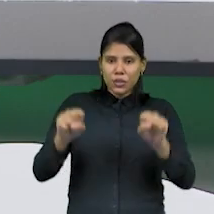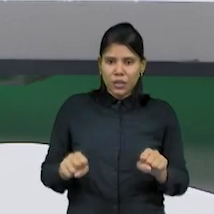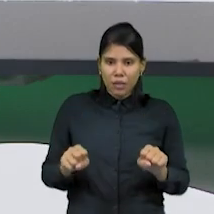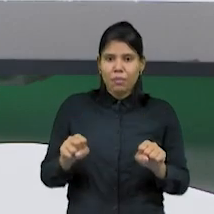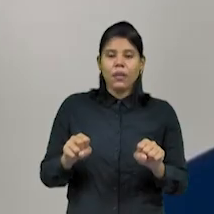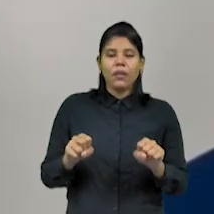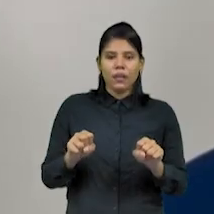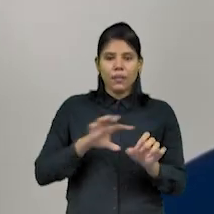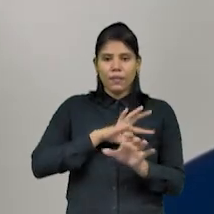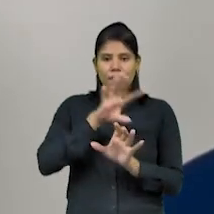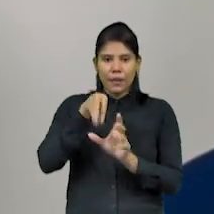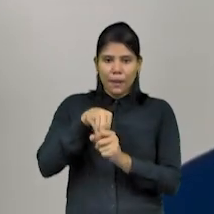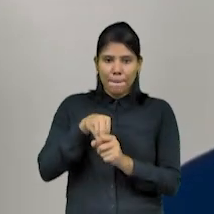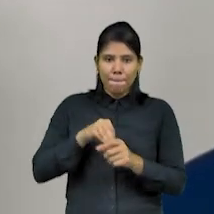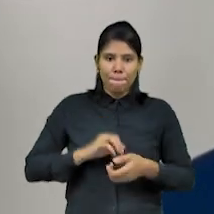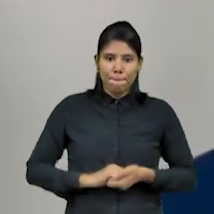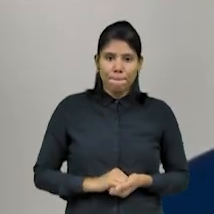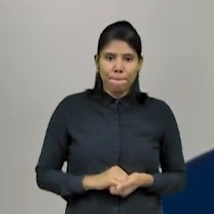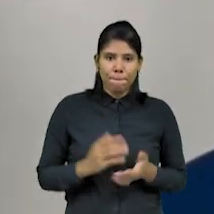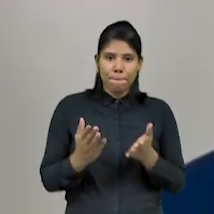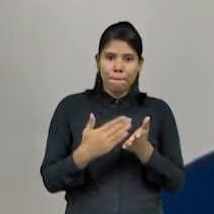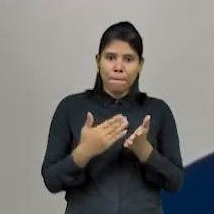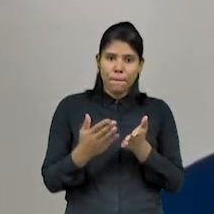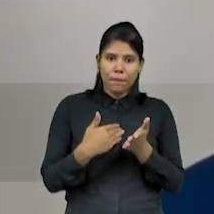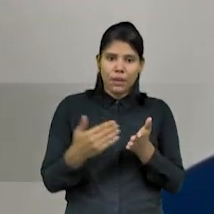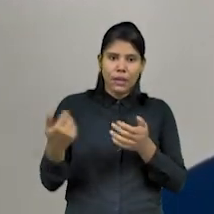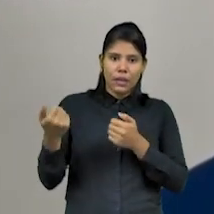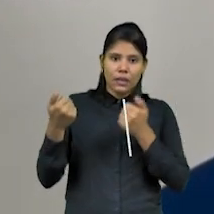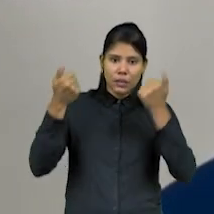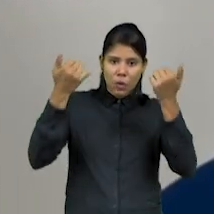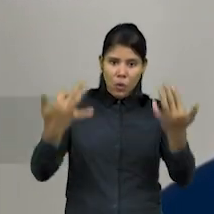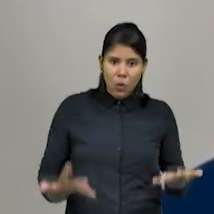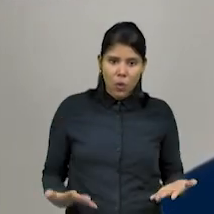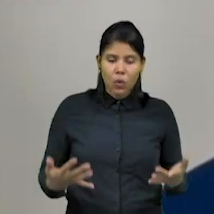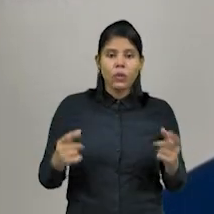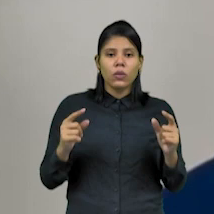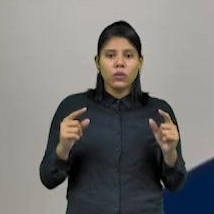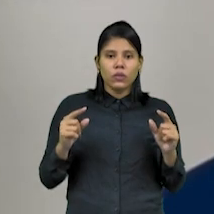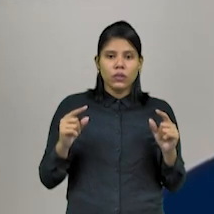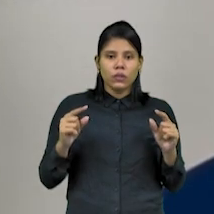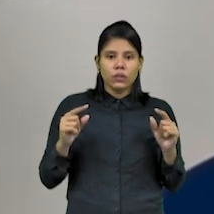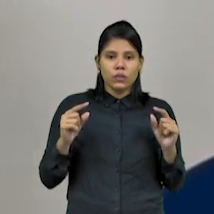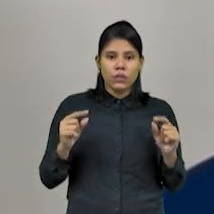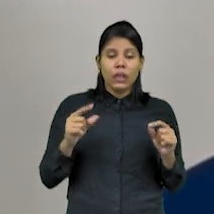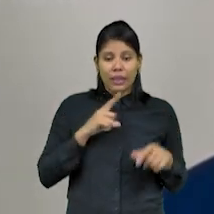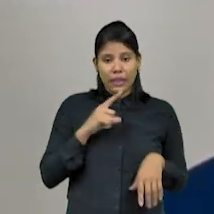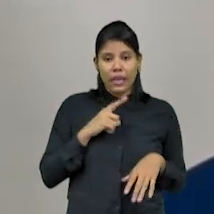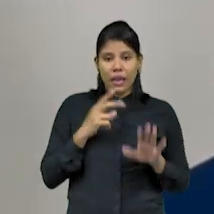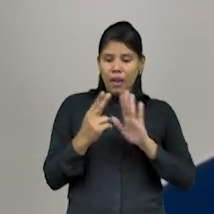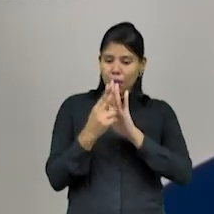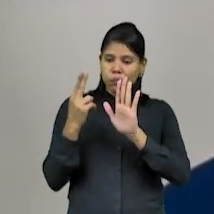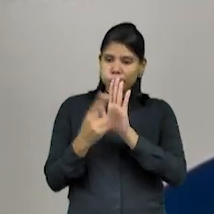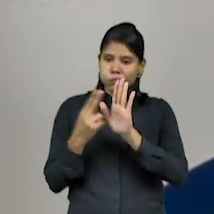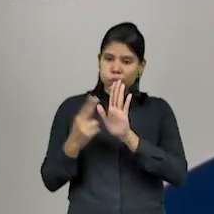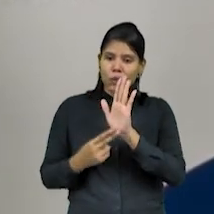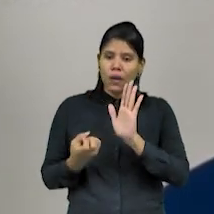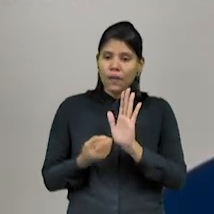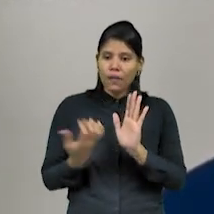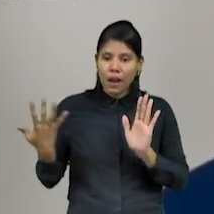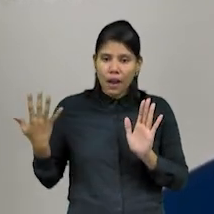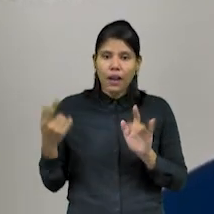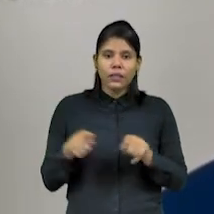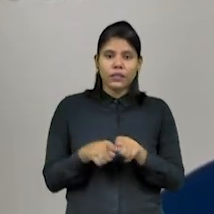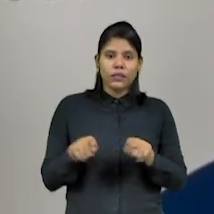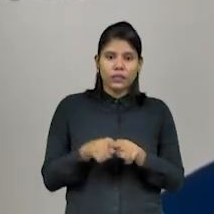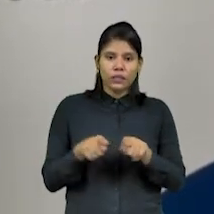Esse livro, ele conta com a participação de vários autores e ele insere